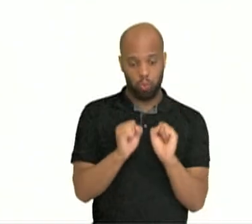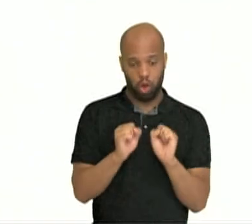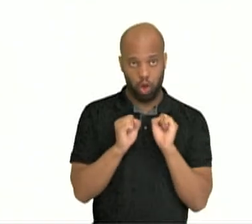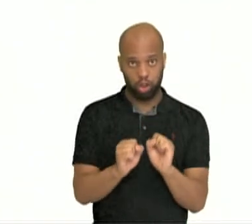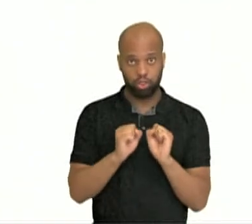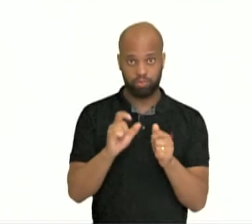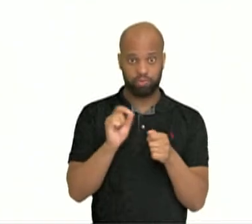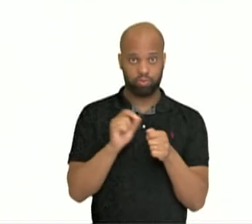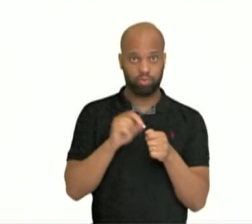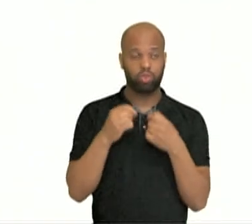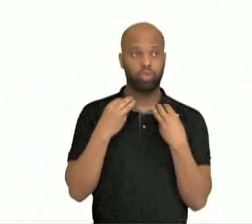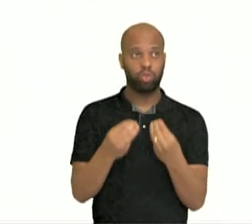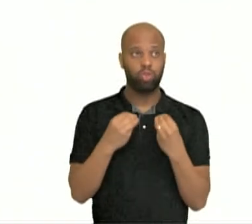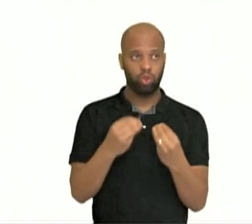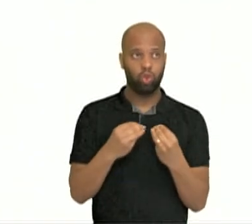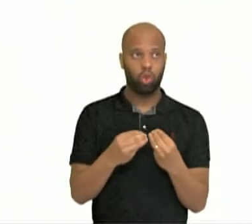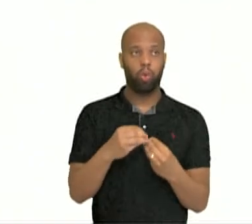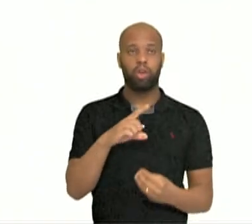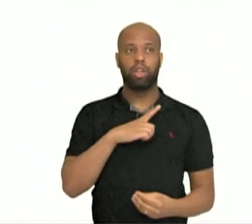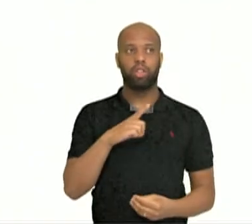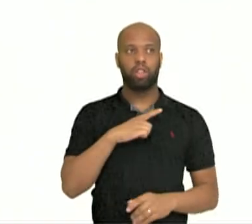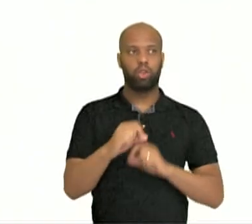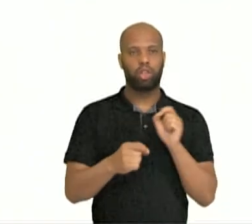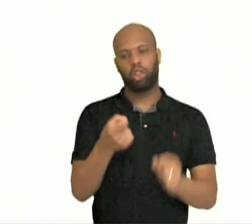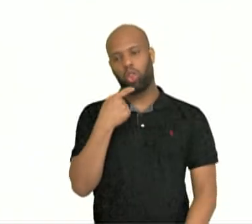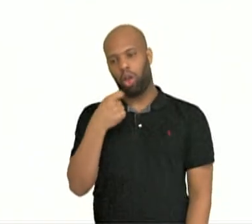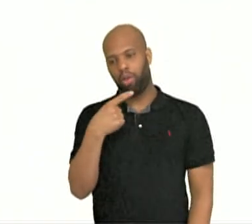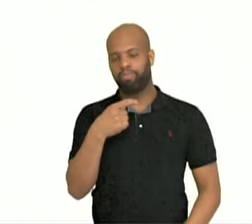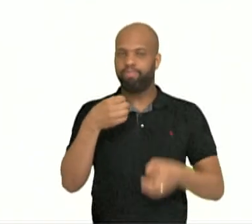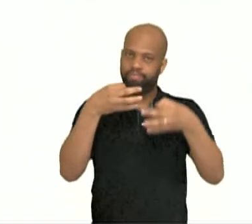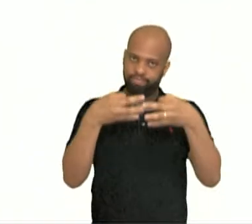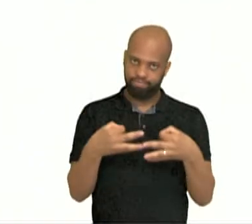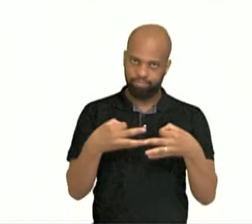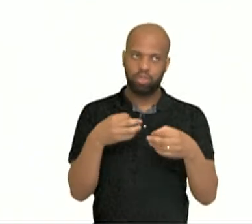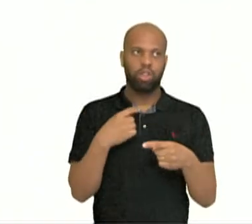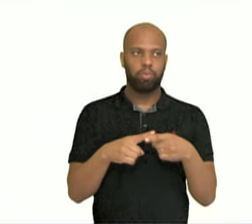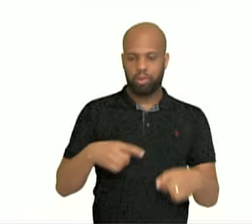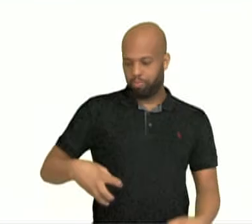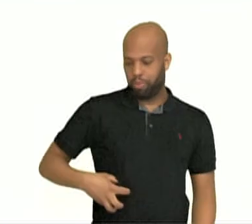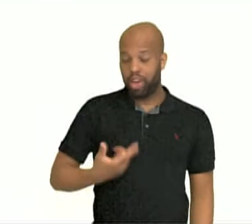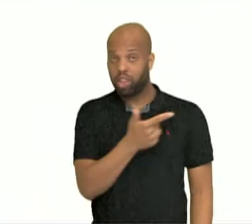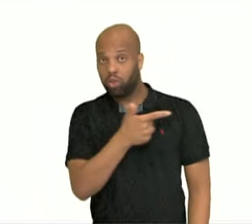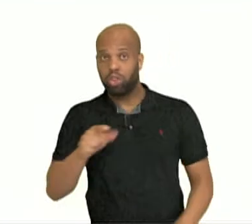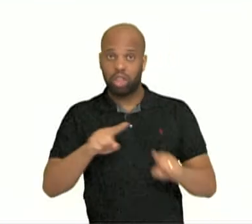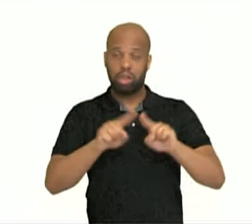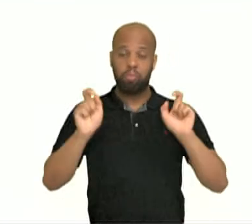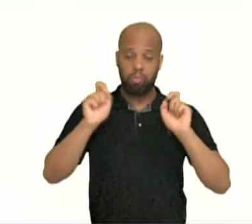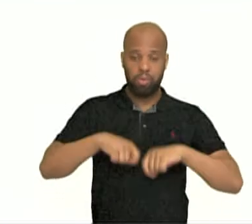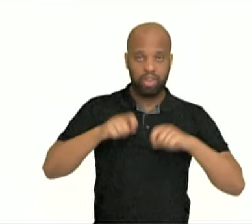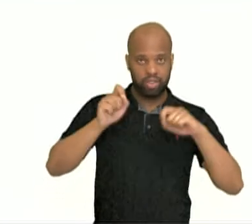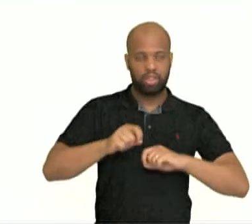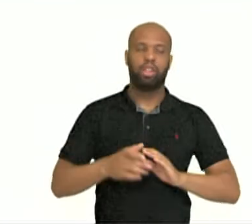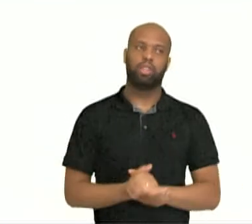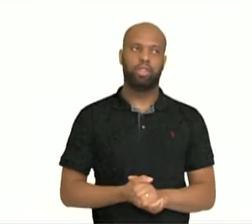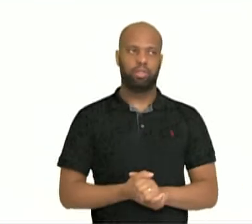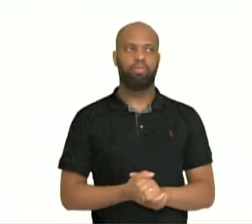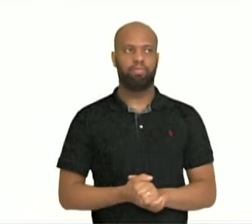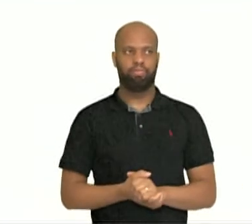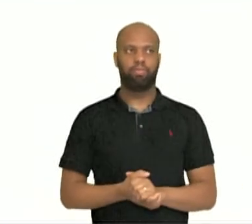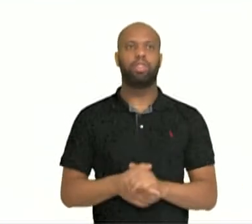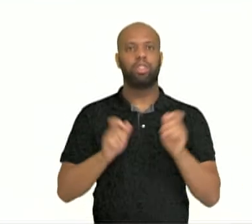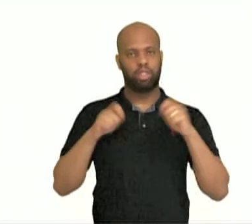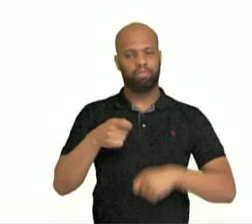efetuado através da aplicação da insulina. O pâncreas não possui, mas você pode ingerir insulina sim, tá?